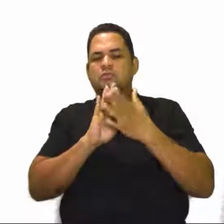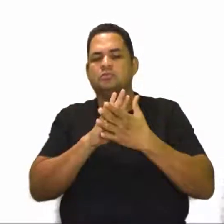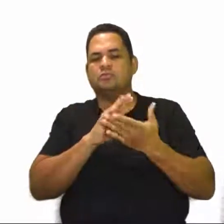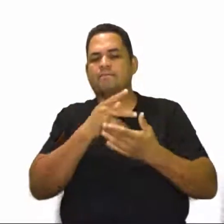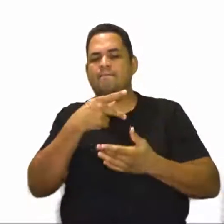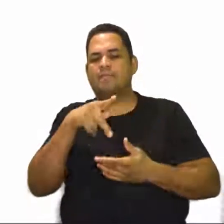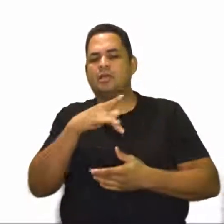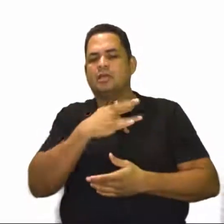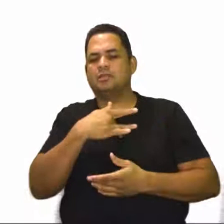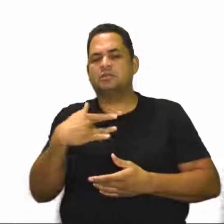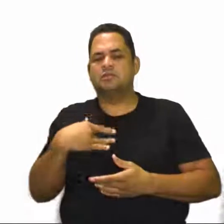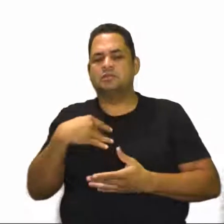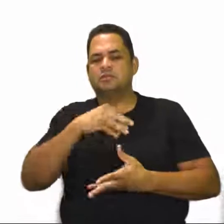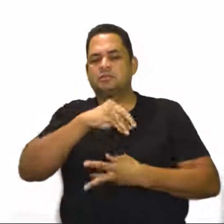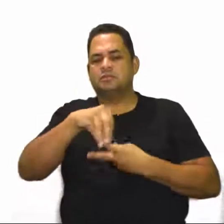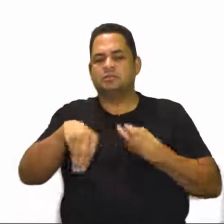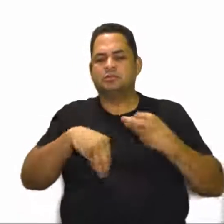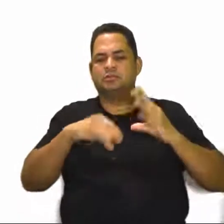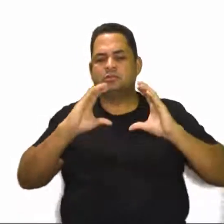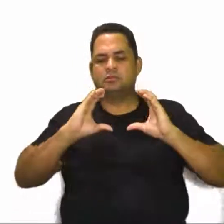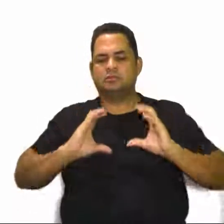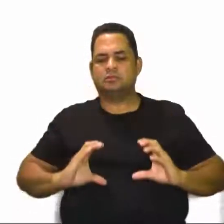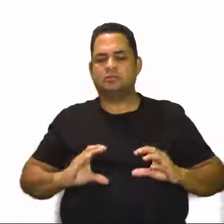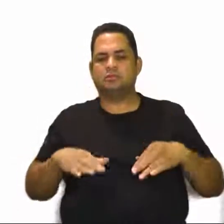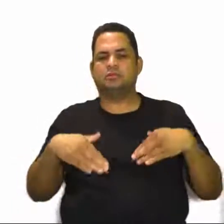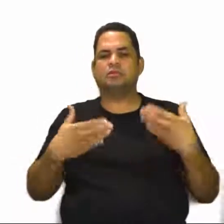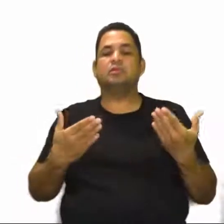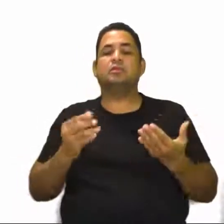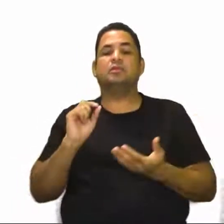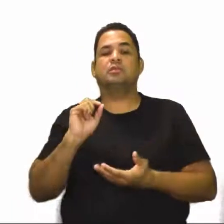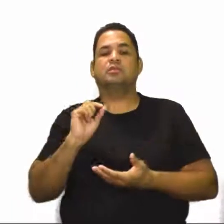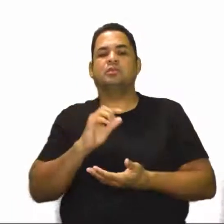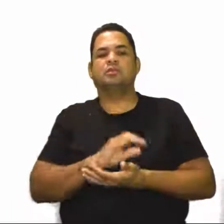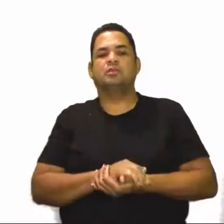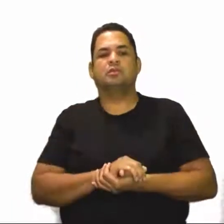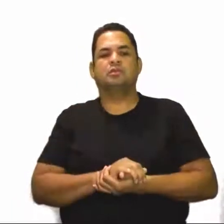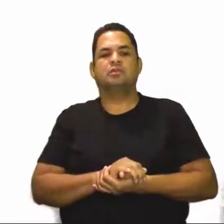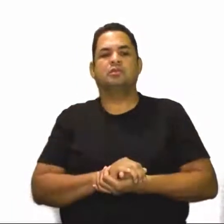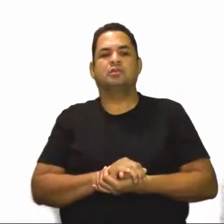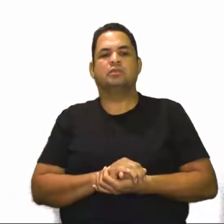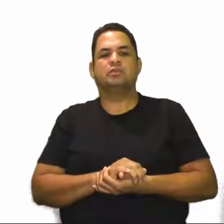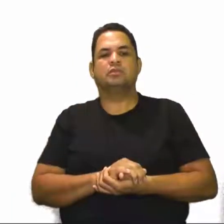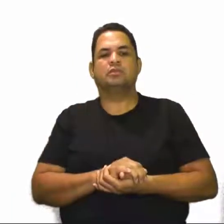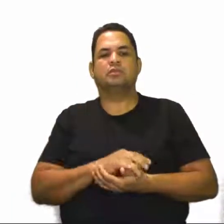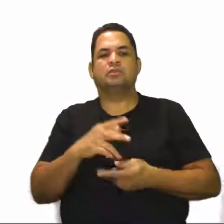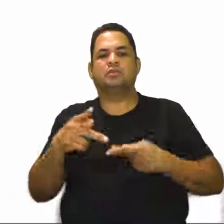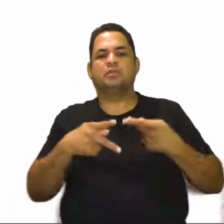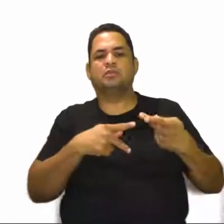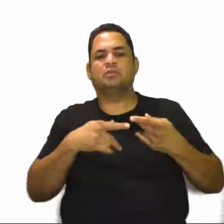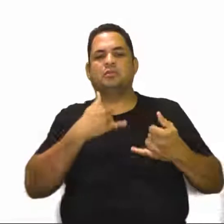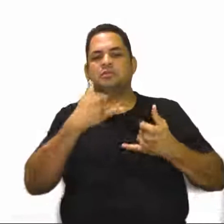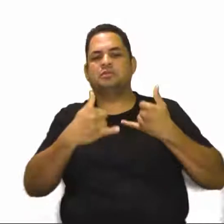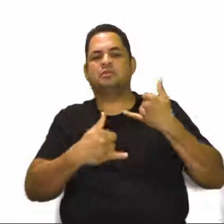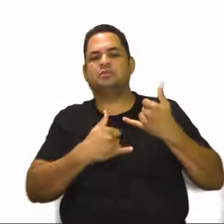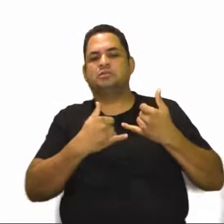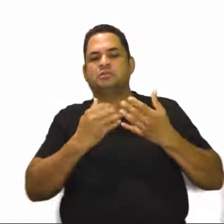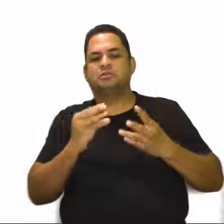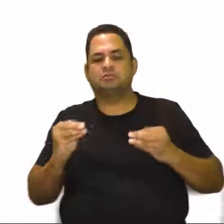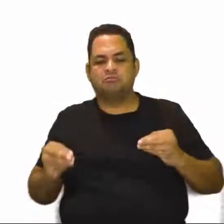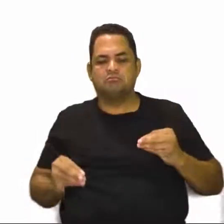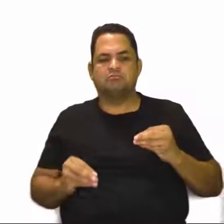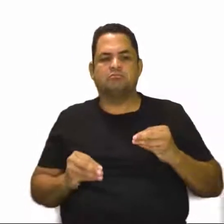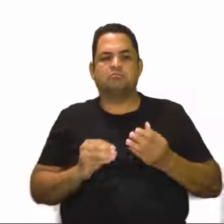vai envolver comportamentos relacionados ao quê? A adesão de programas de lazer, foi isso que o texto